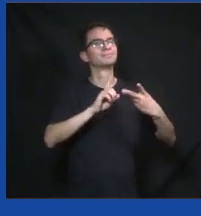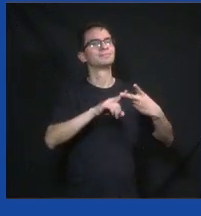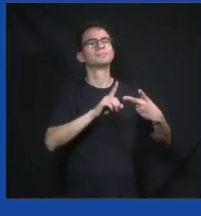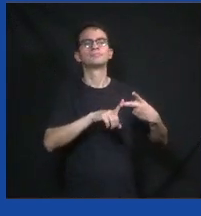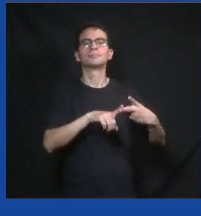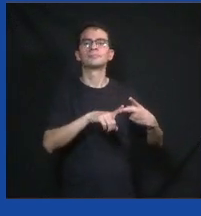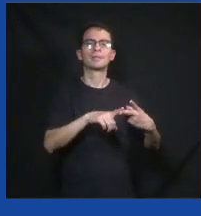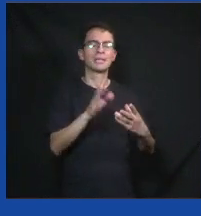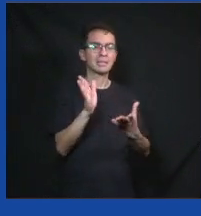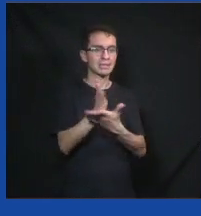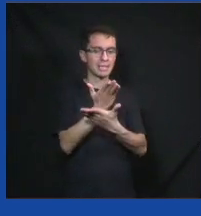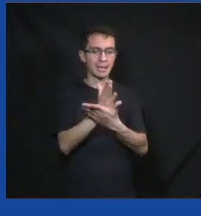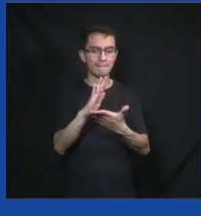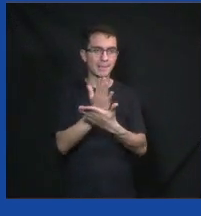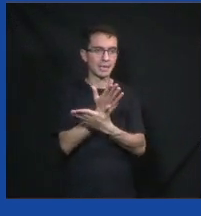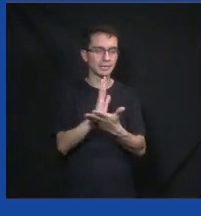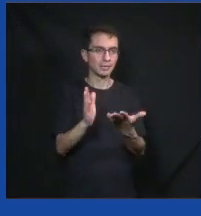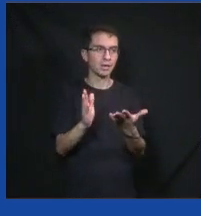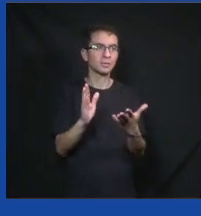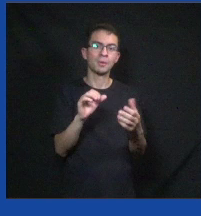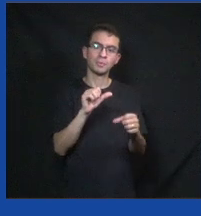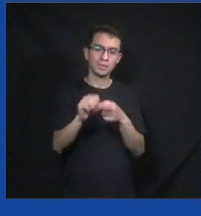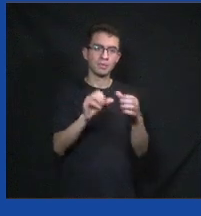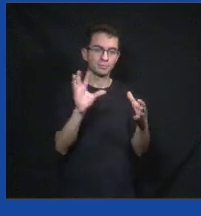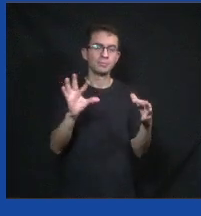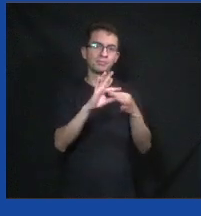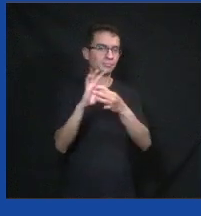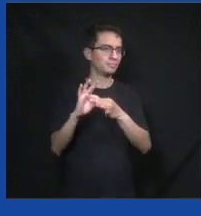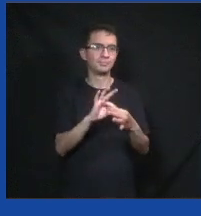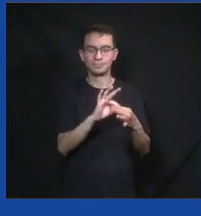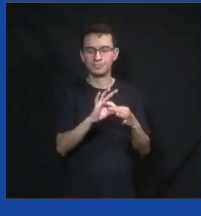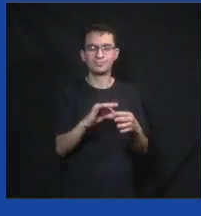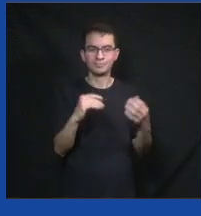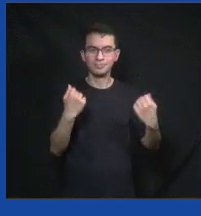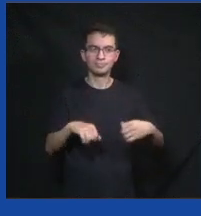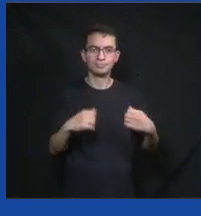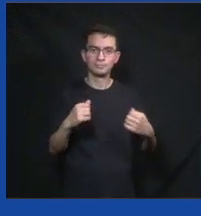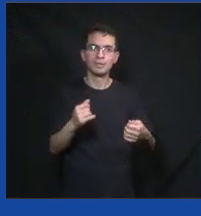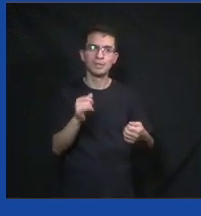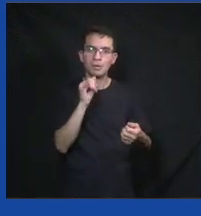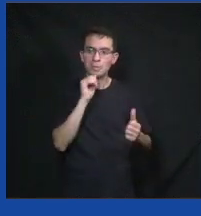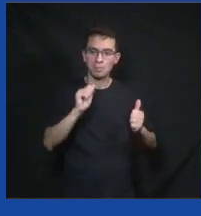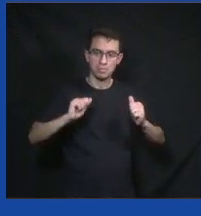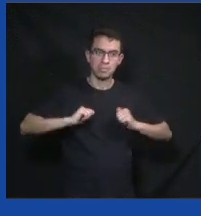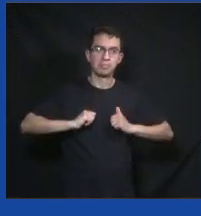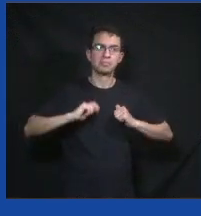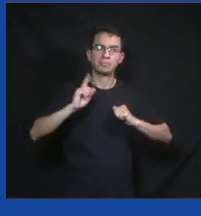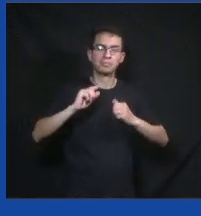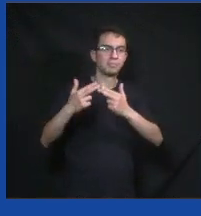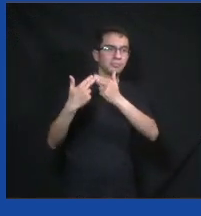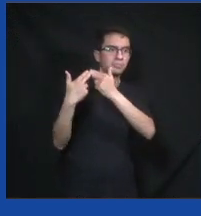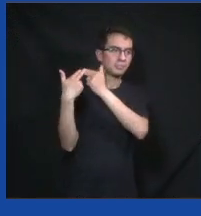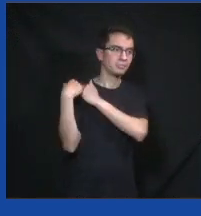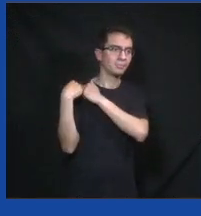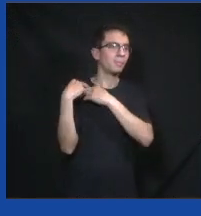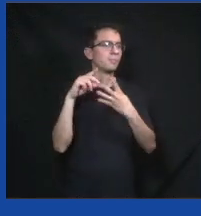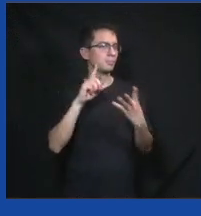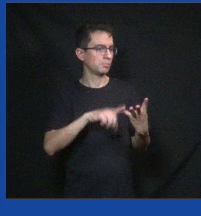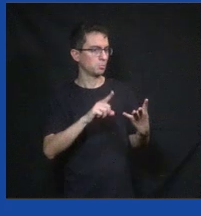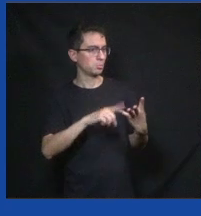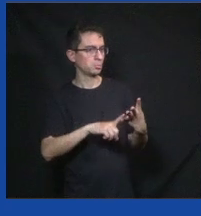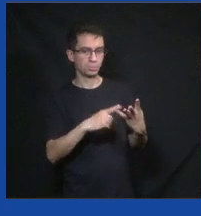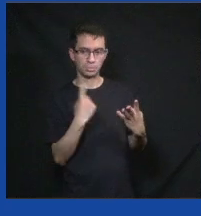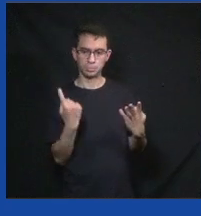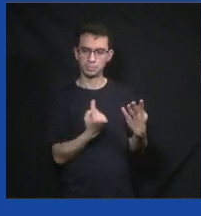Uma gestão pública muito fragmentada para uma mais integrada. Que saia de um jeito mais reativo para um jeito mais responsivo. Que seja,